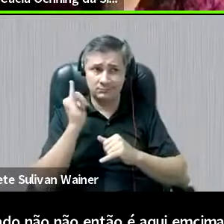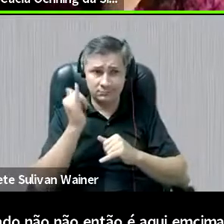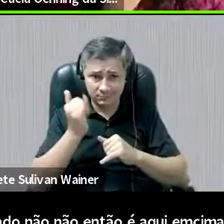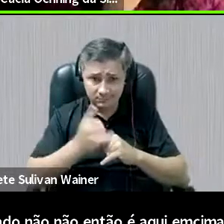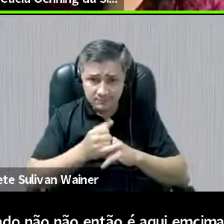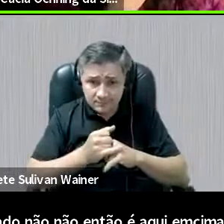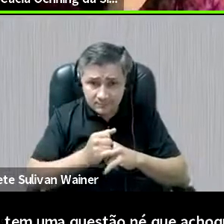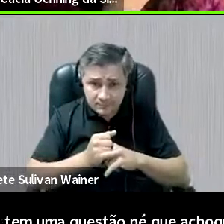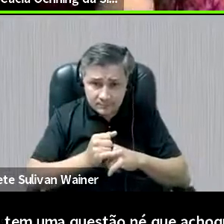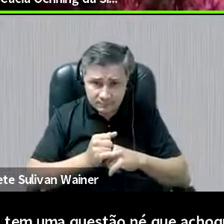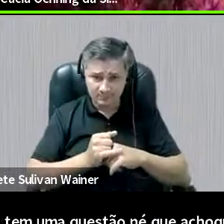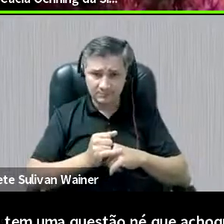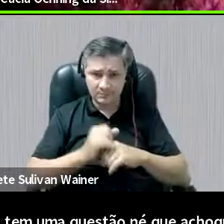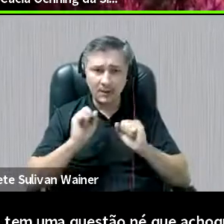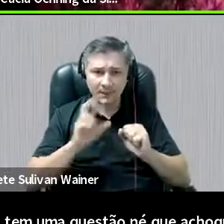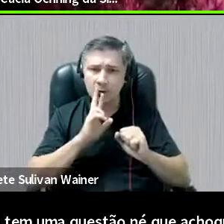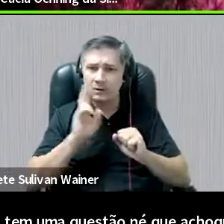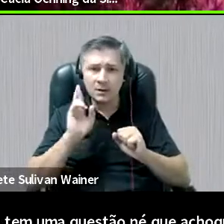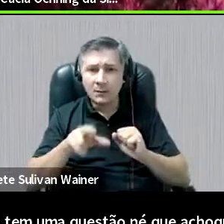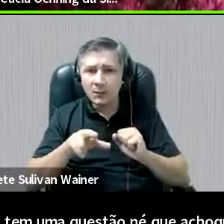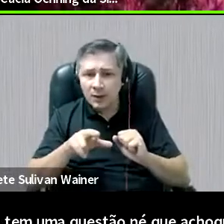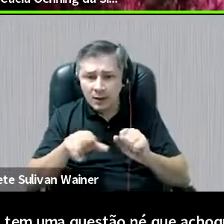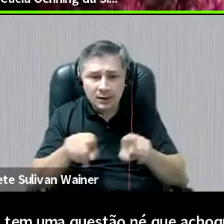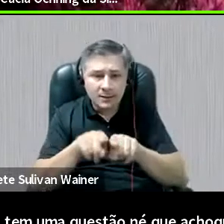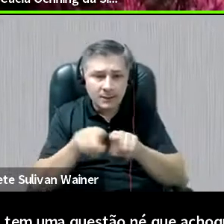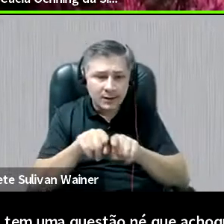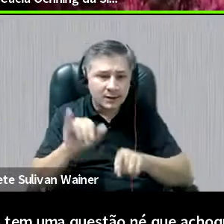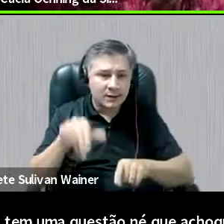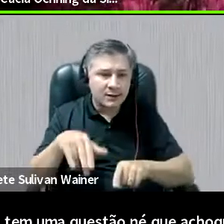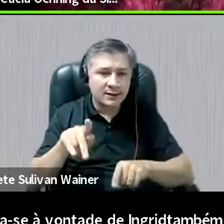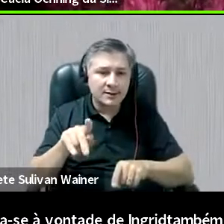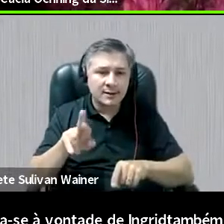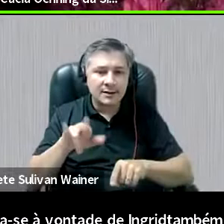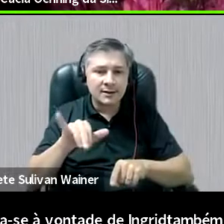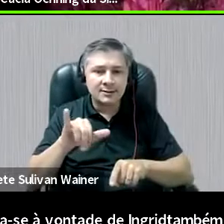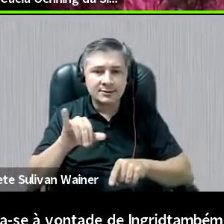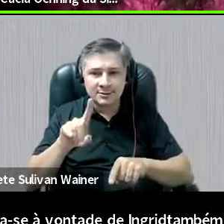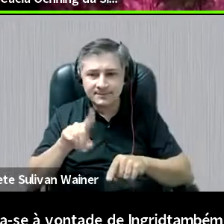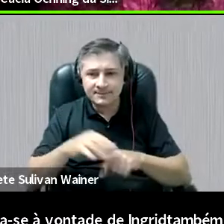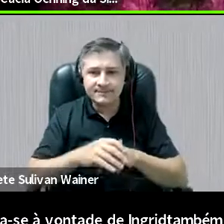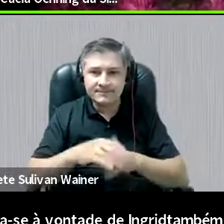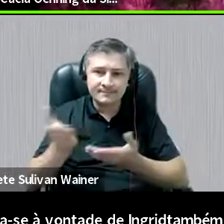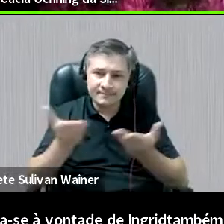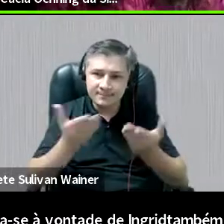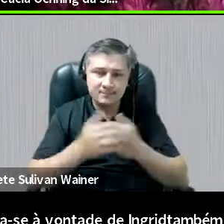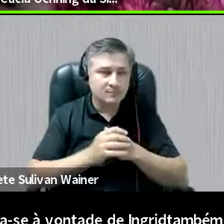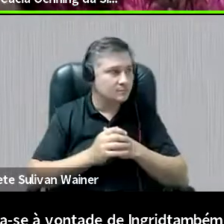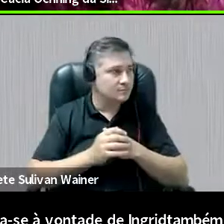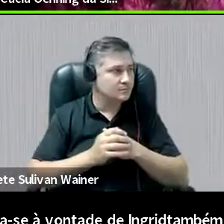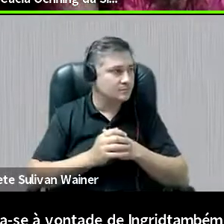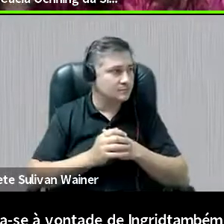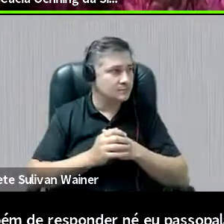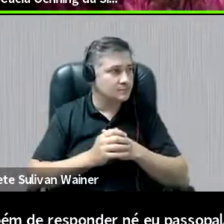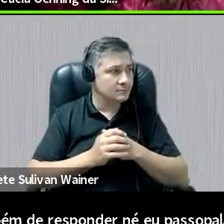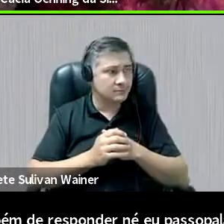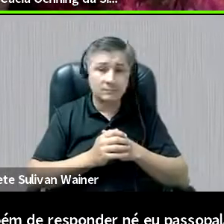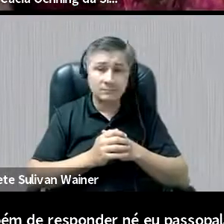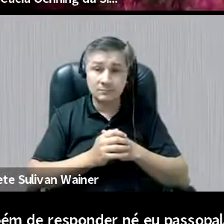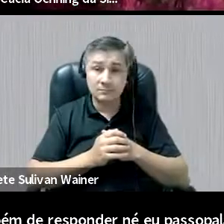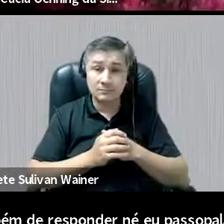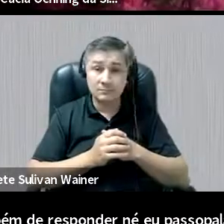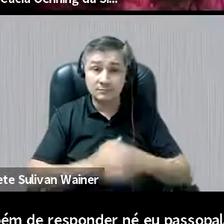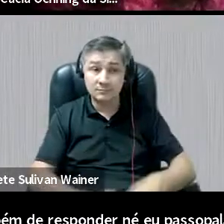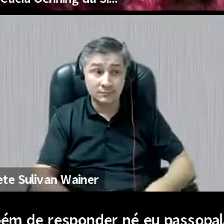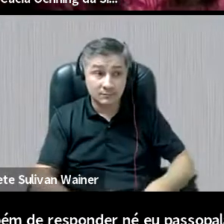também, de responder, né? E eu passo a palavra para a Silvia. Acho que a gente responde primeiro essa questão.